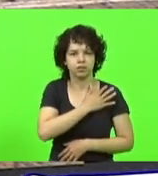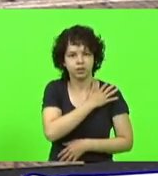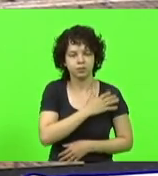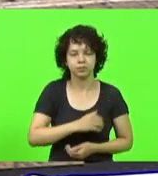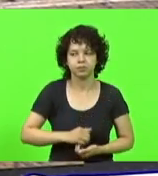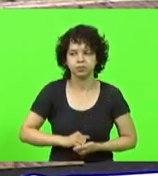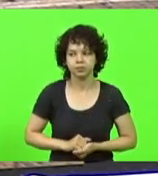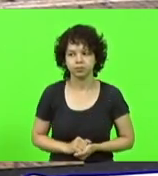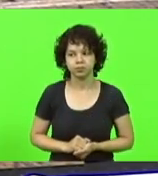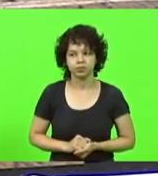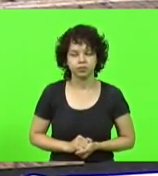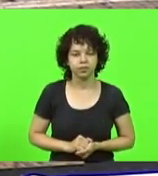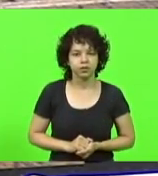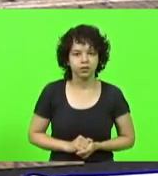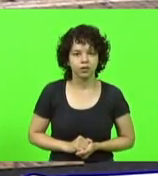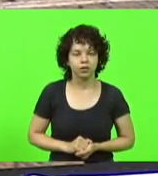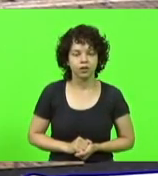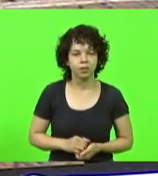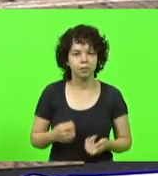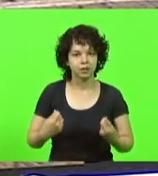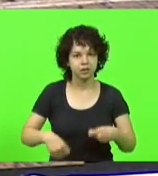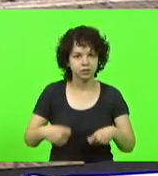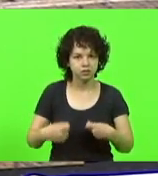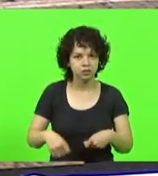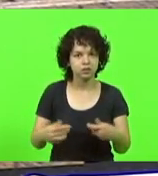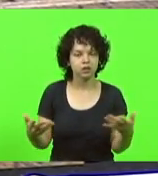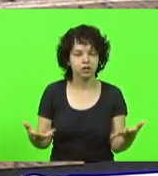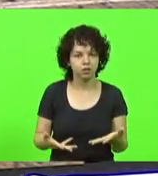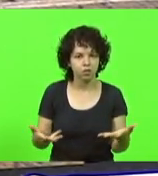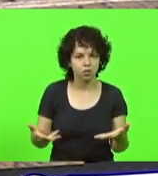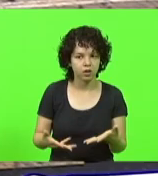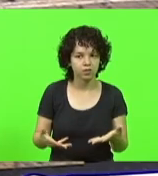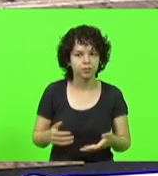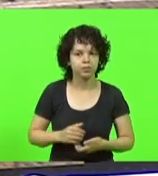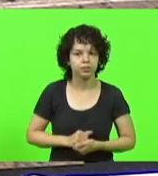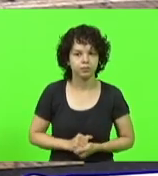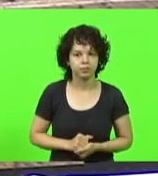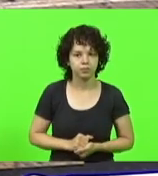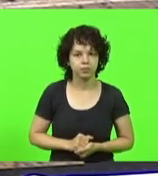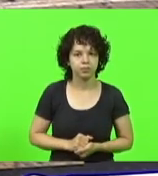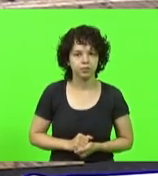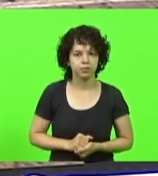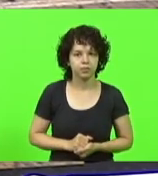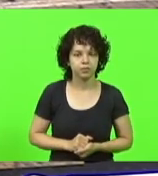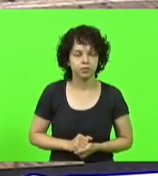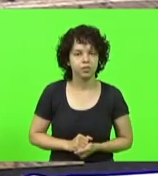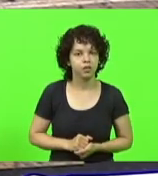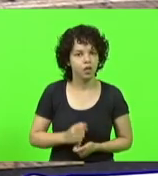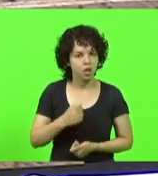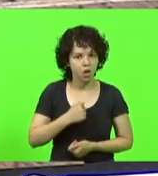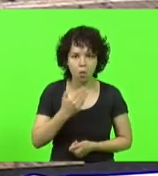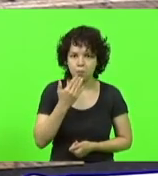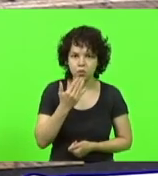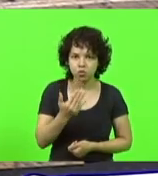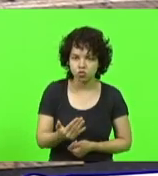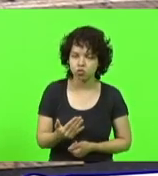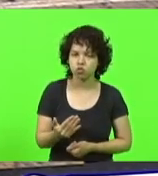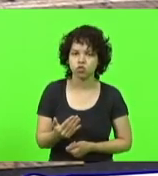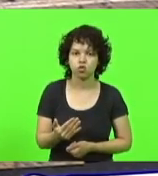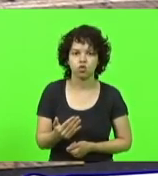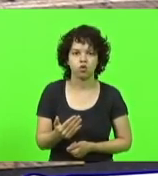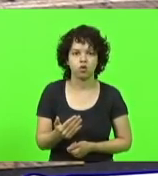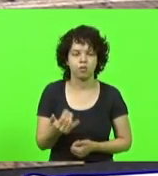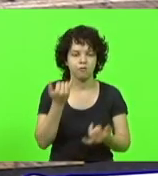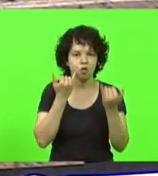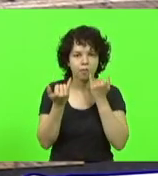é preciso que... Desta vez, fiz questão de nem mesmo pedir um único pedido de informação,